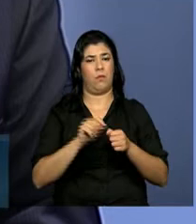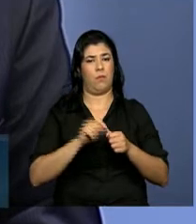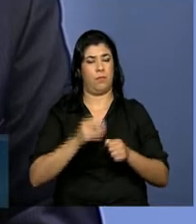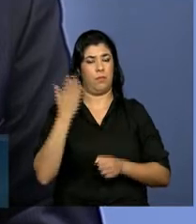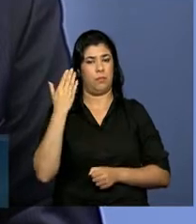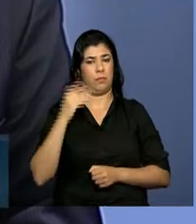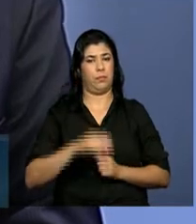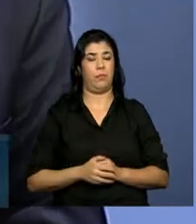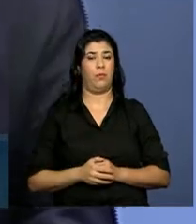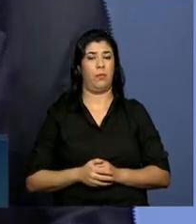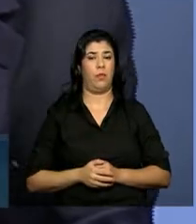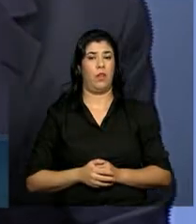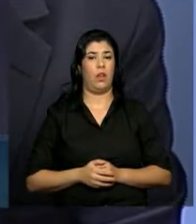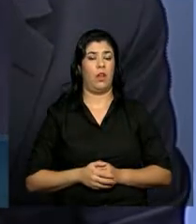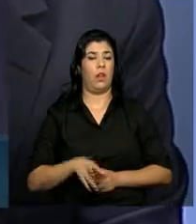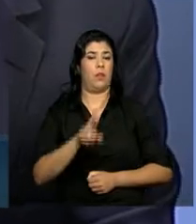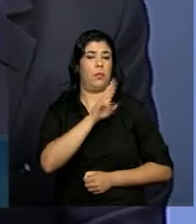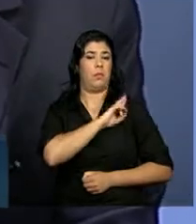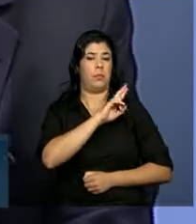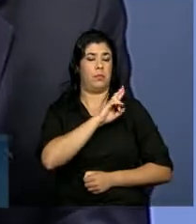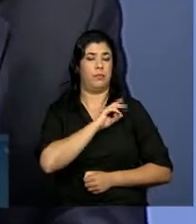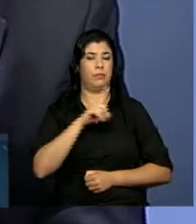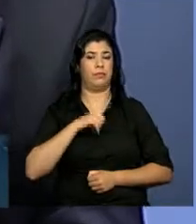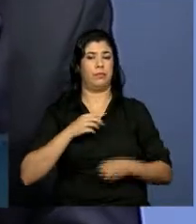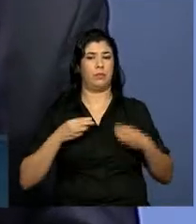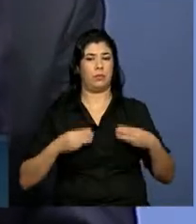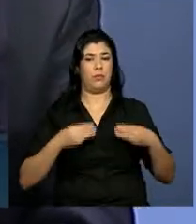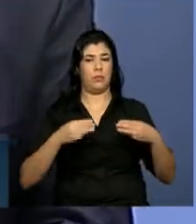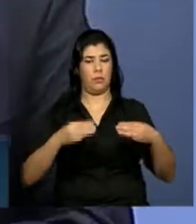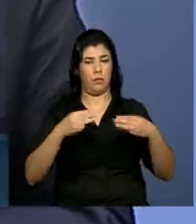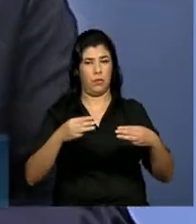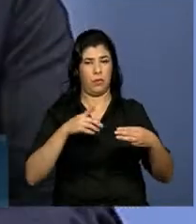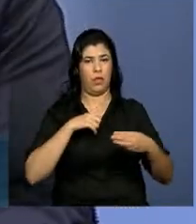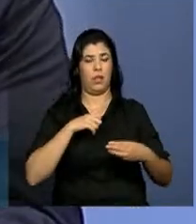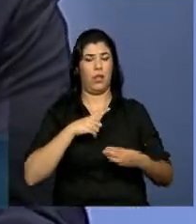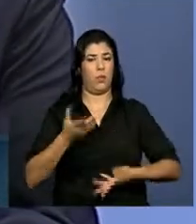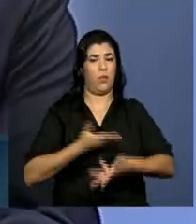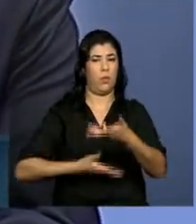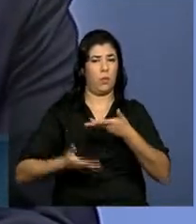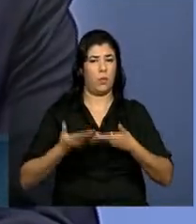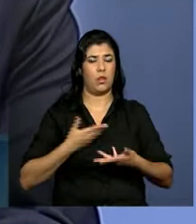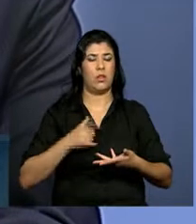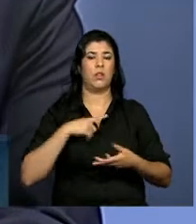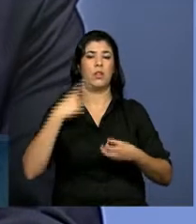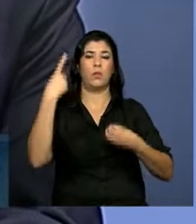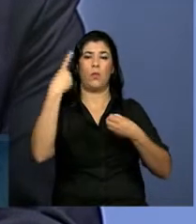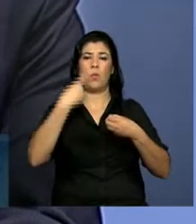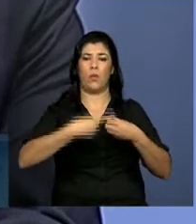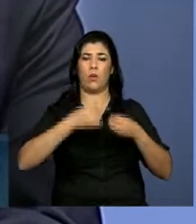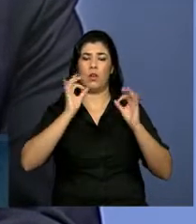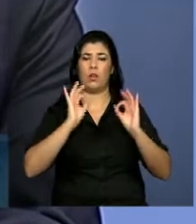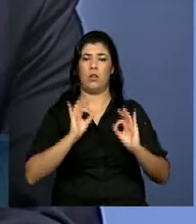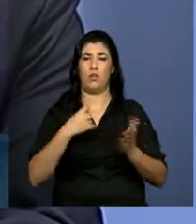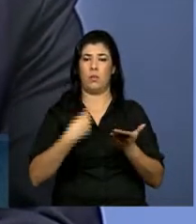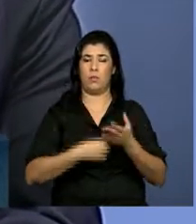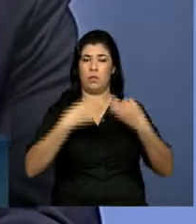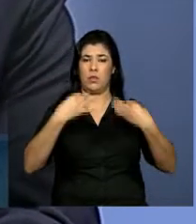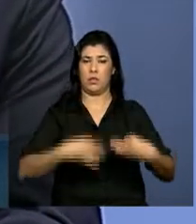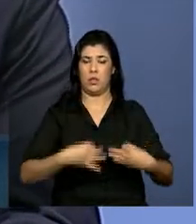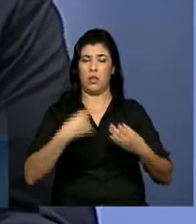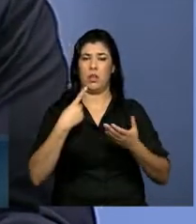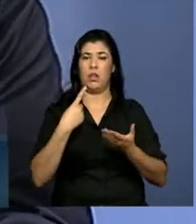iniciativa que está absolutamente alinhada com o acordo de Bale relativamente à